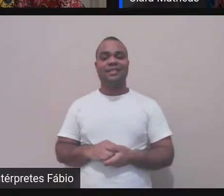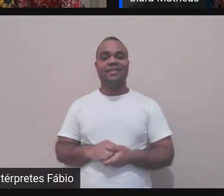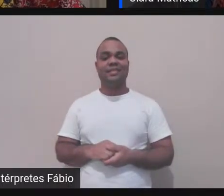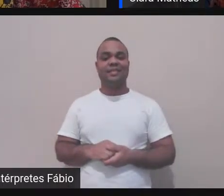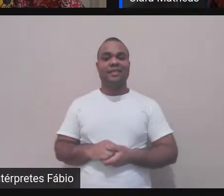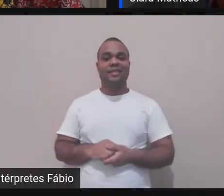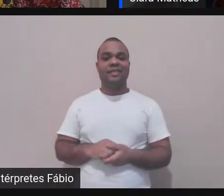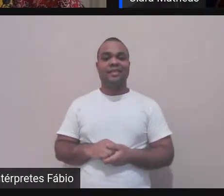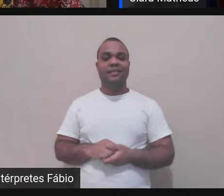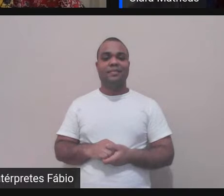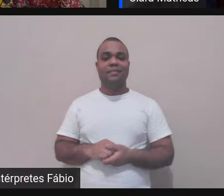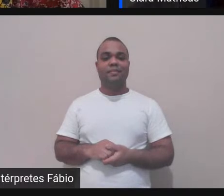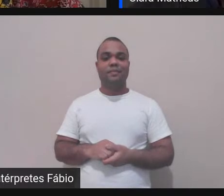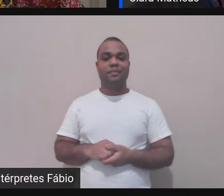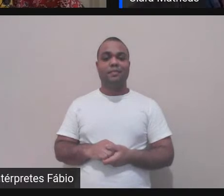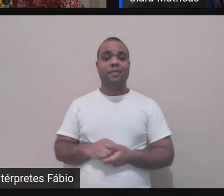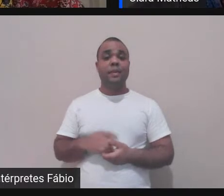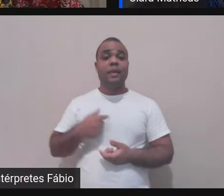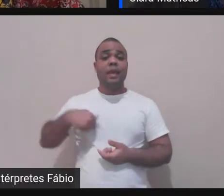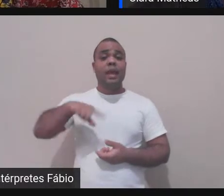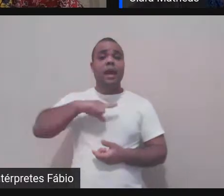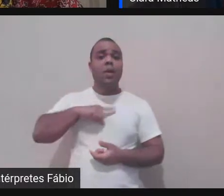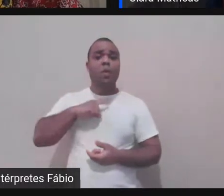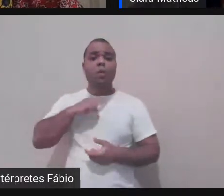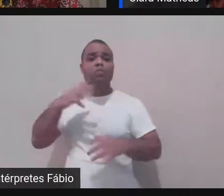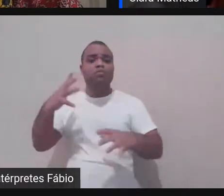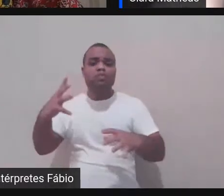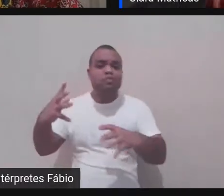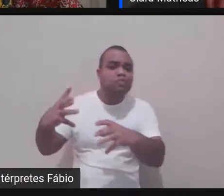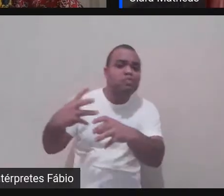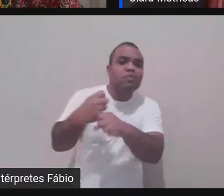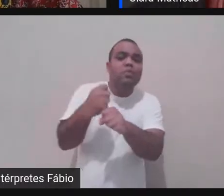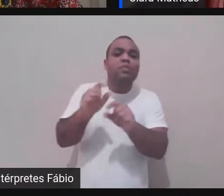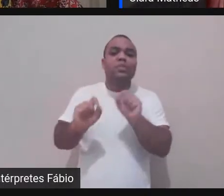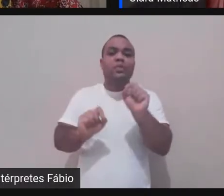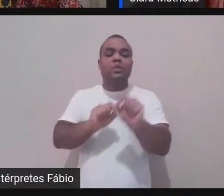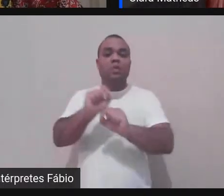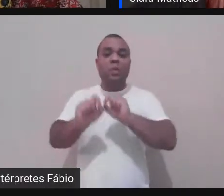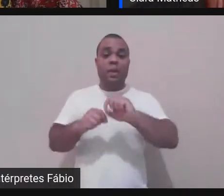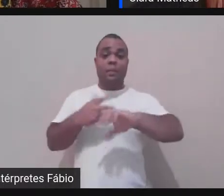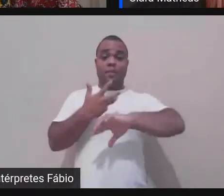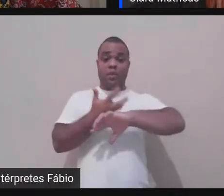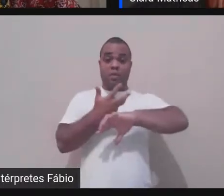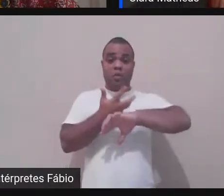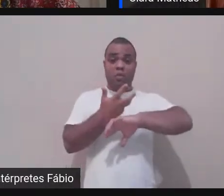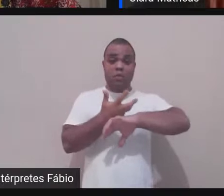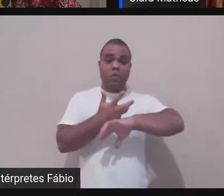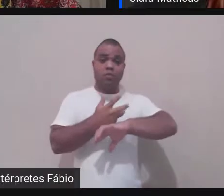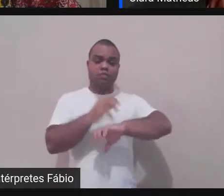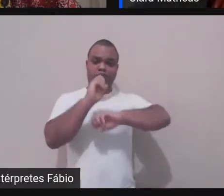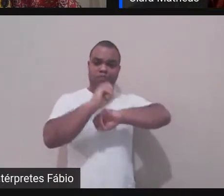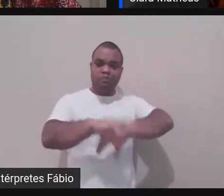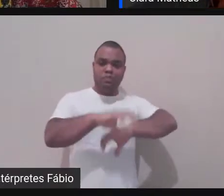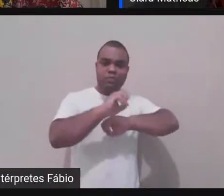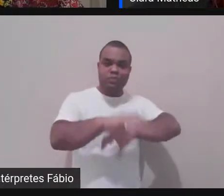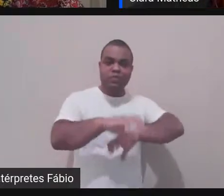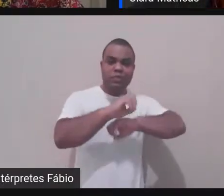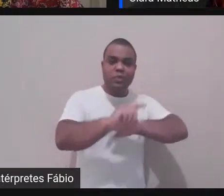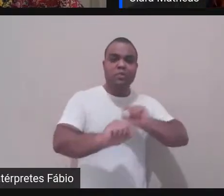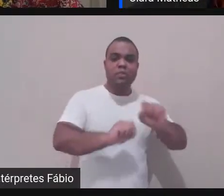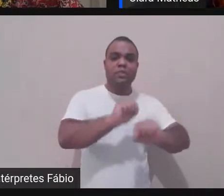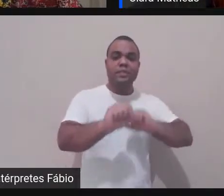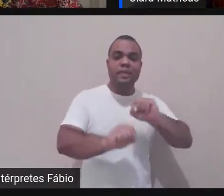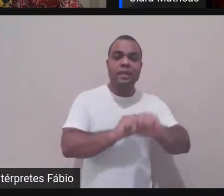e o resultado final do curso do Jorgen Brum, que foi sobre antropoceno, né, a intermedialidade de antropoceno,